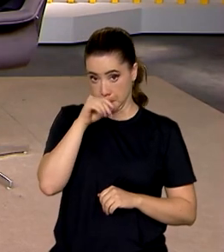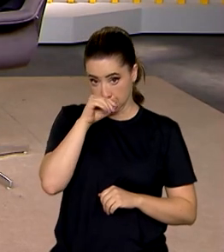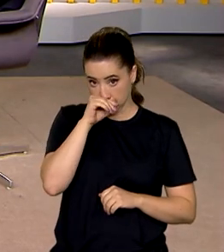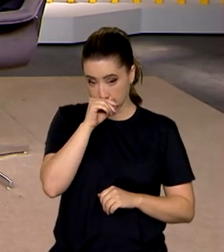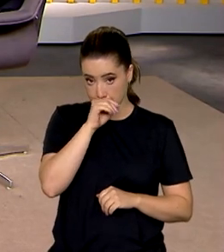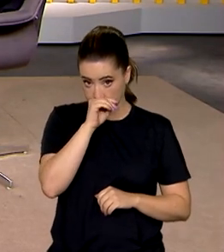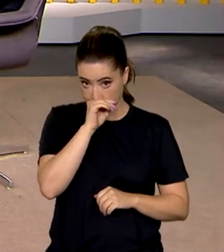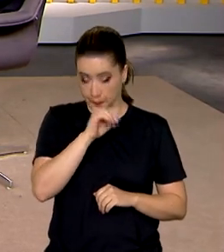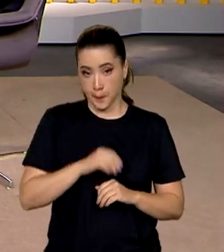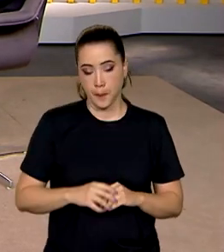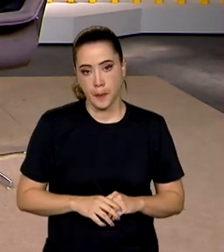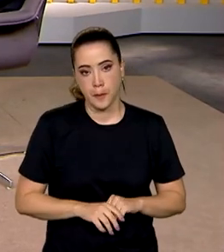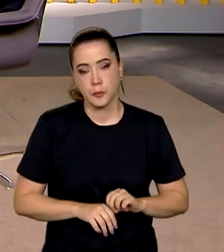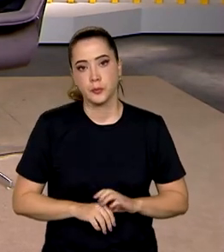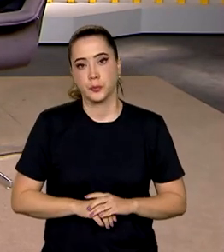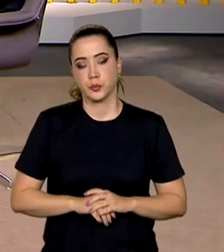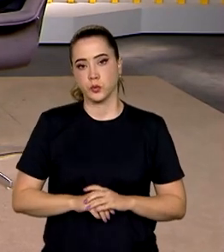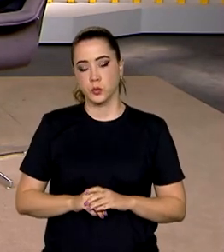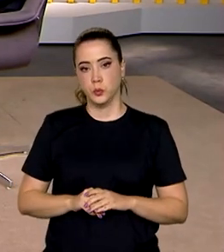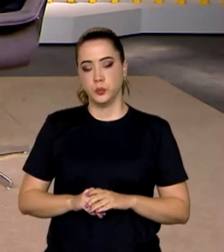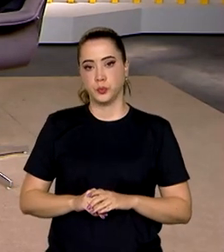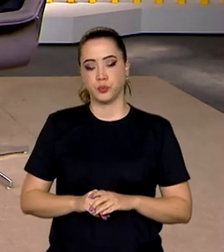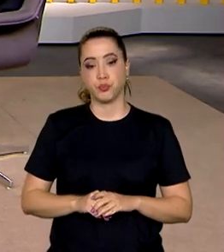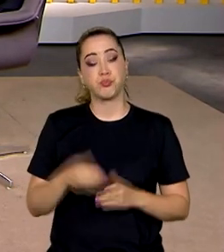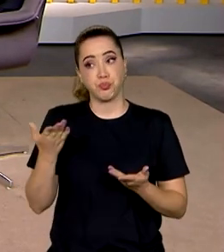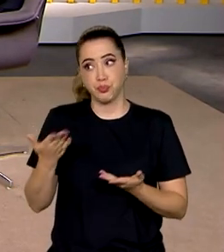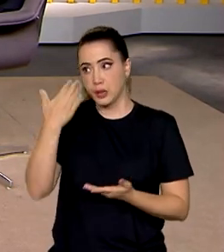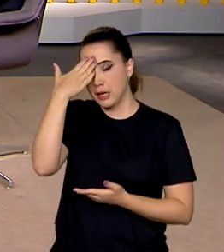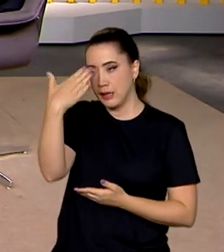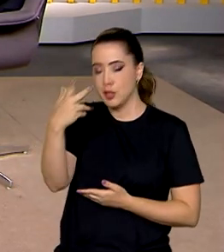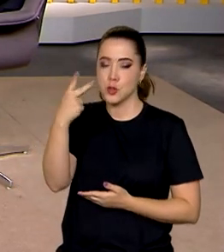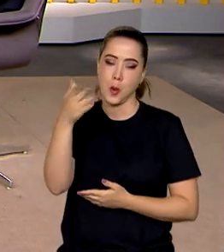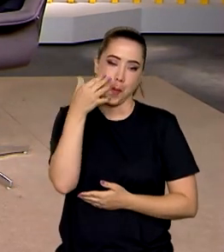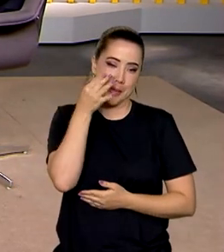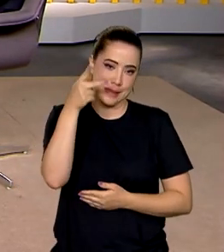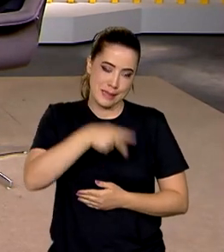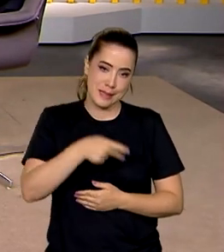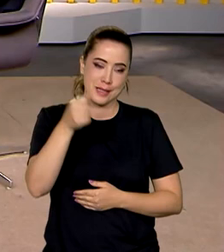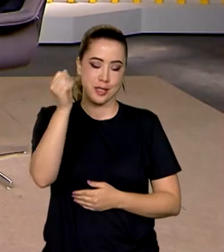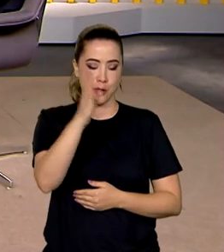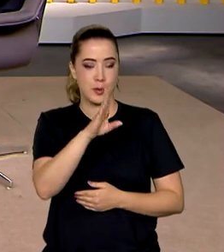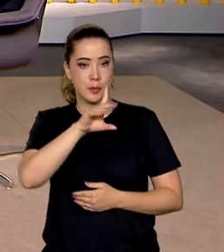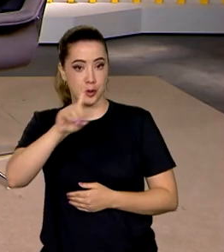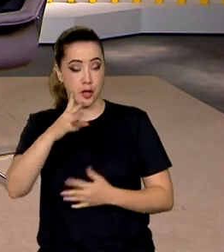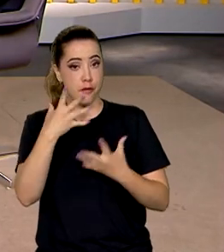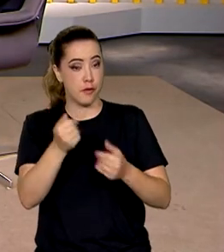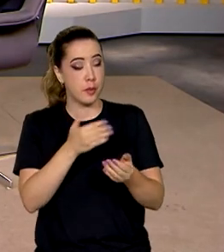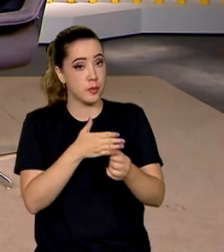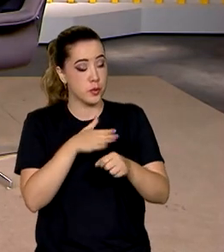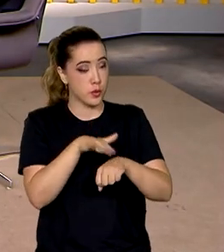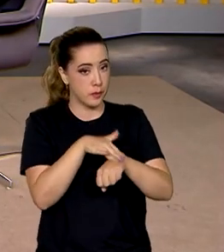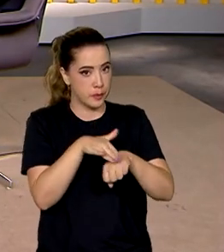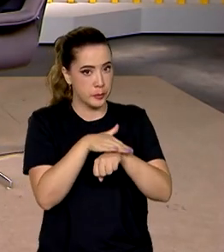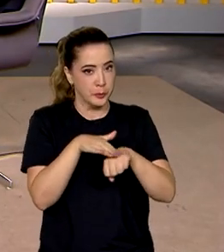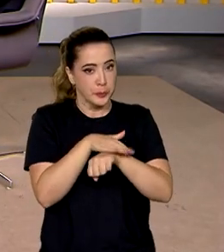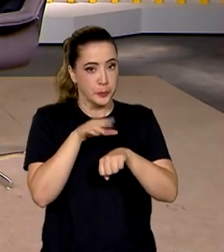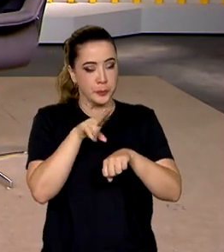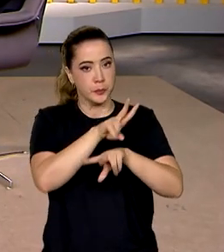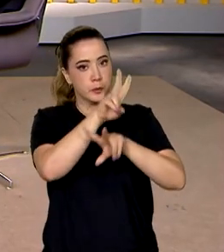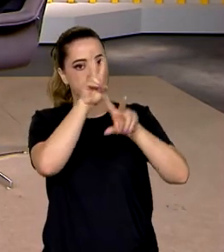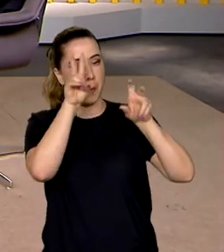Secretária Kelly Maforte, muito obrigado pela sua presença aqui no Brasil em Dia. Eu que agradeço. Vamos conversar sobre as